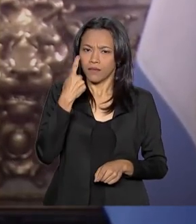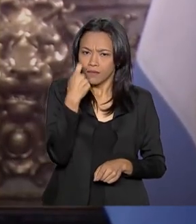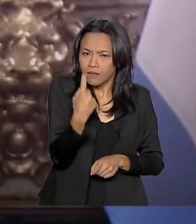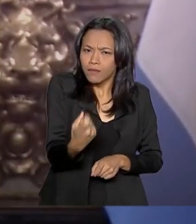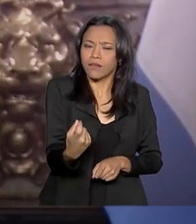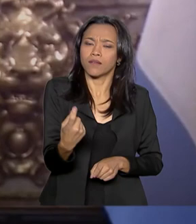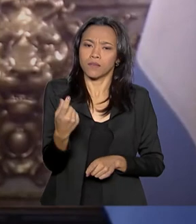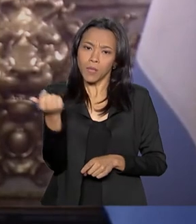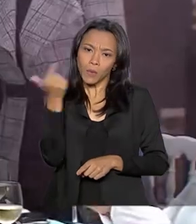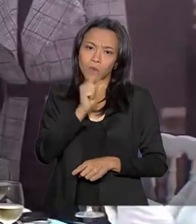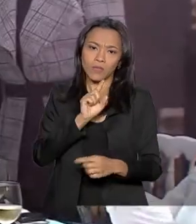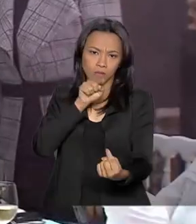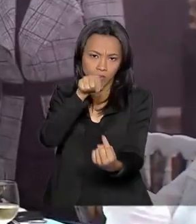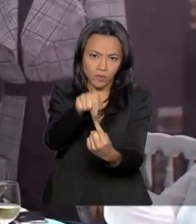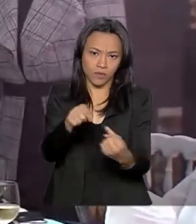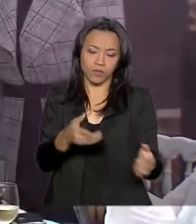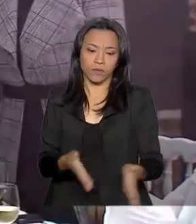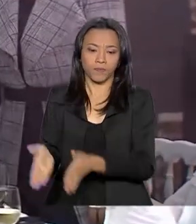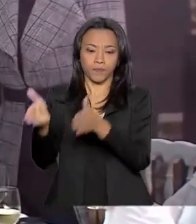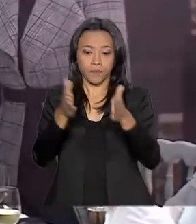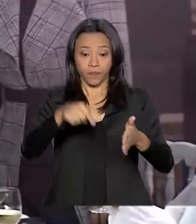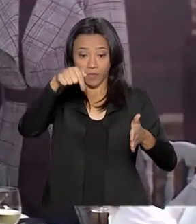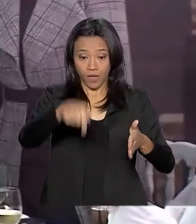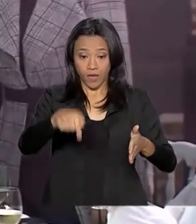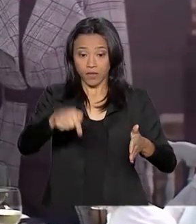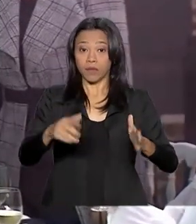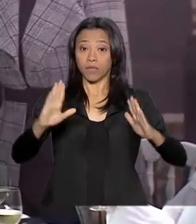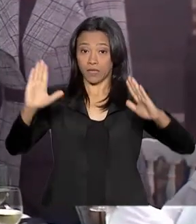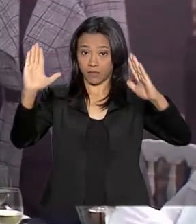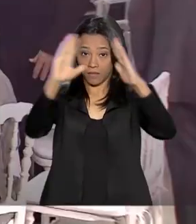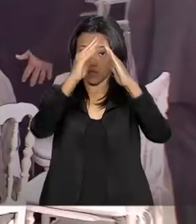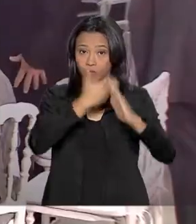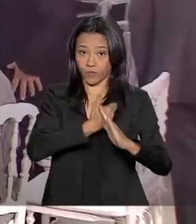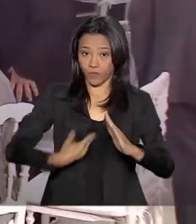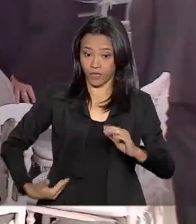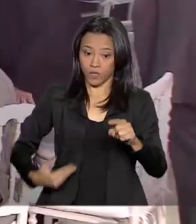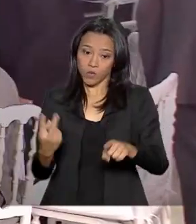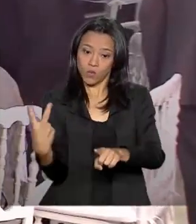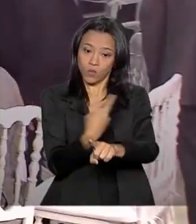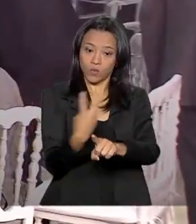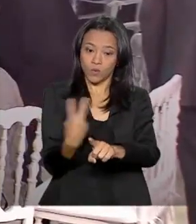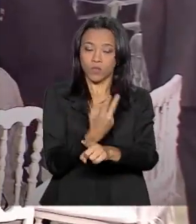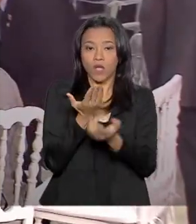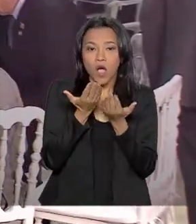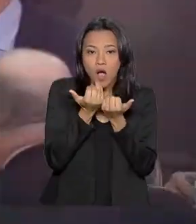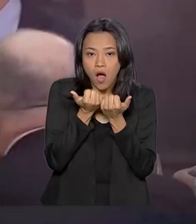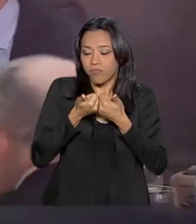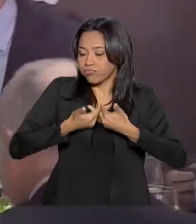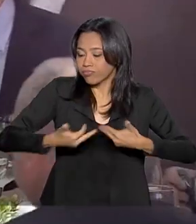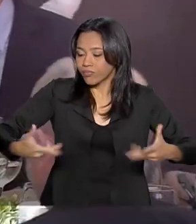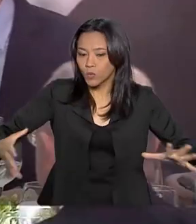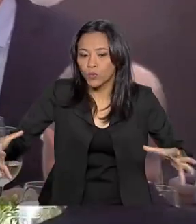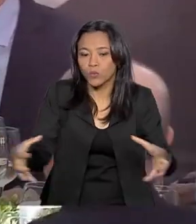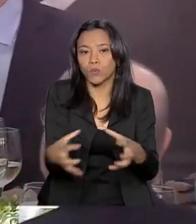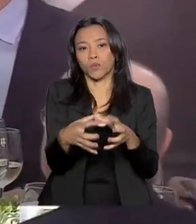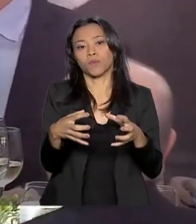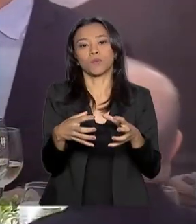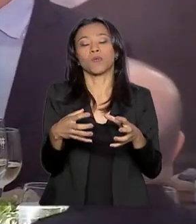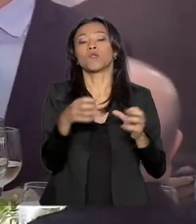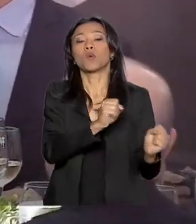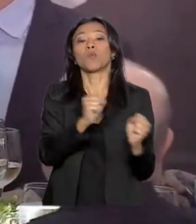concepção desse objetivo. Ainda na Casa Rosada, os presidentes almoçaram e se reuniram com representantes do